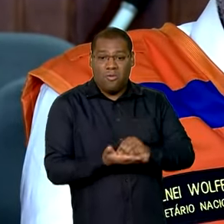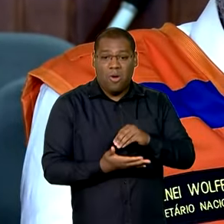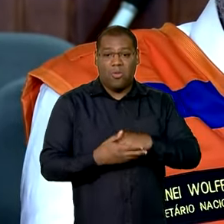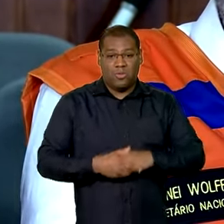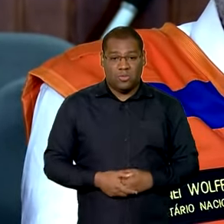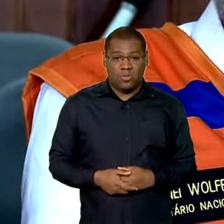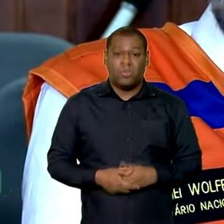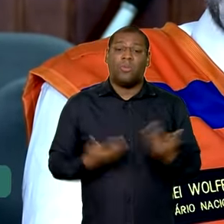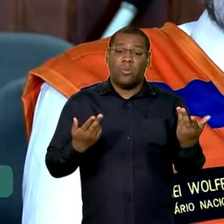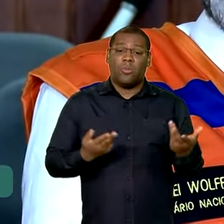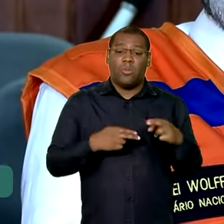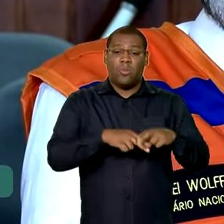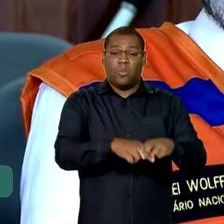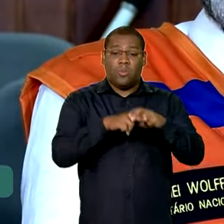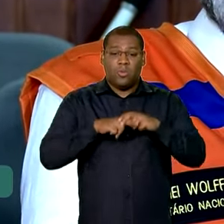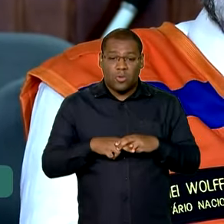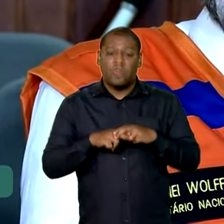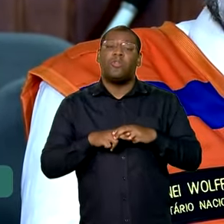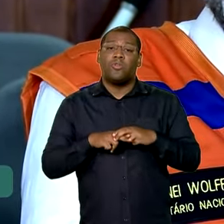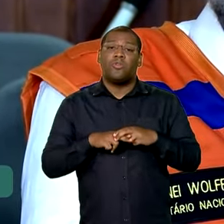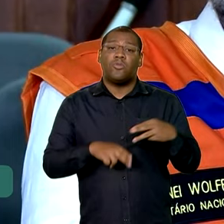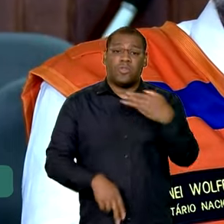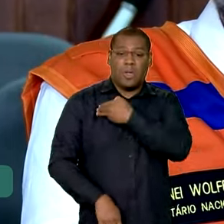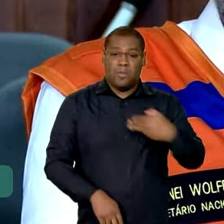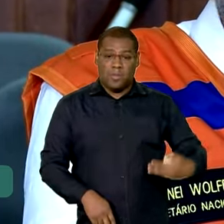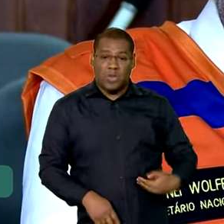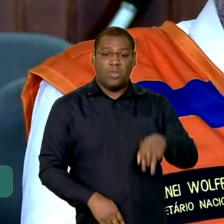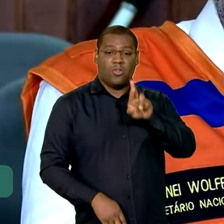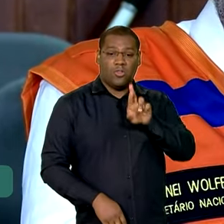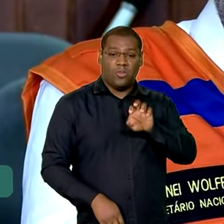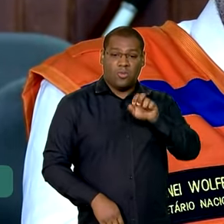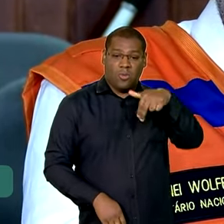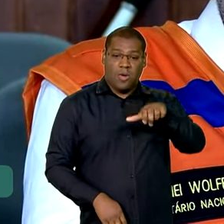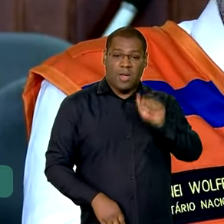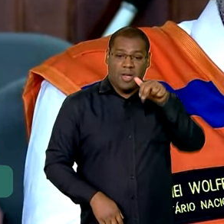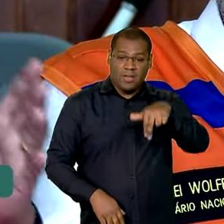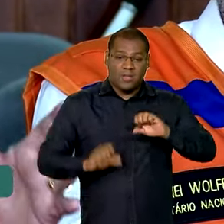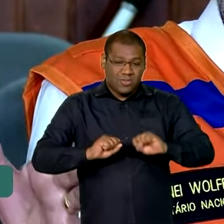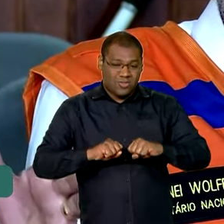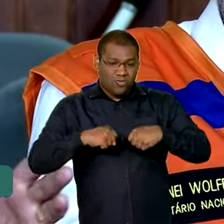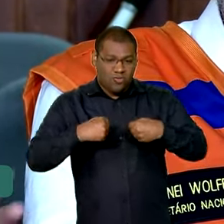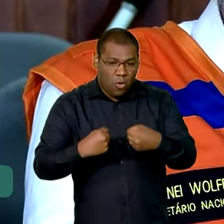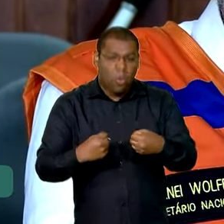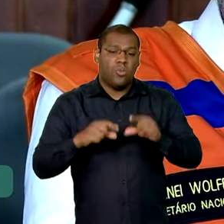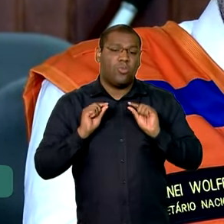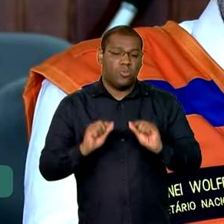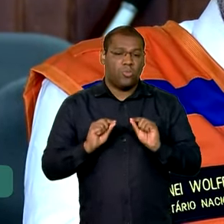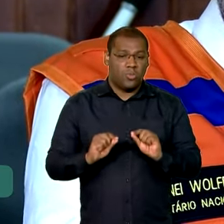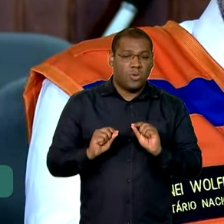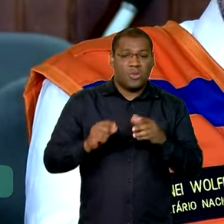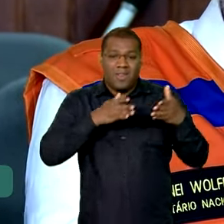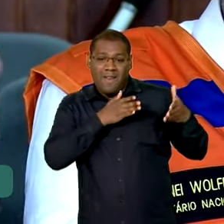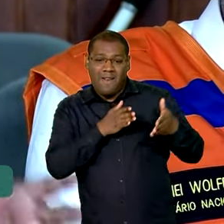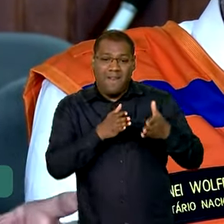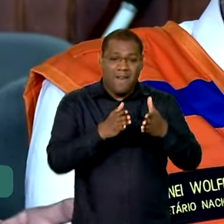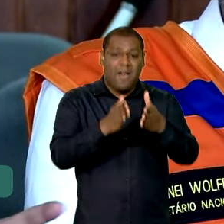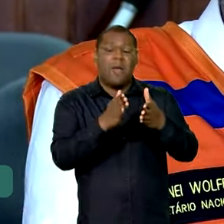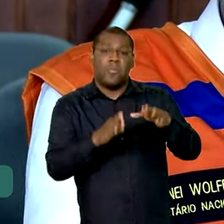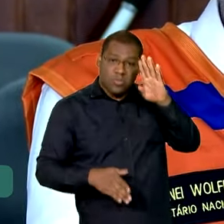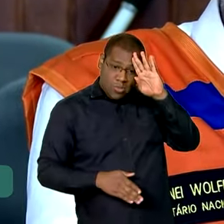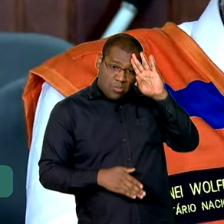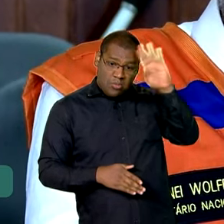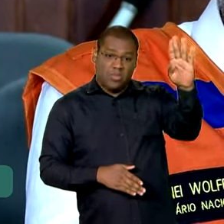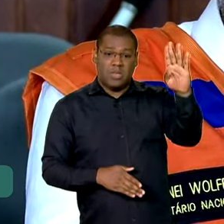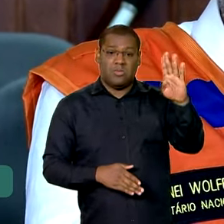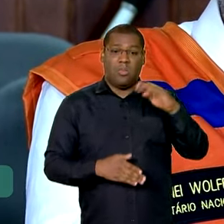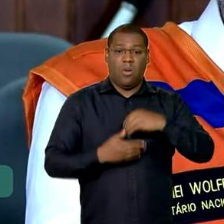que um bom exemplo aí é todo o esforço que o ministro Renan tem feito para que os corredores prioritários, por onde devem passar